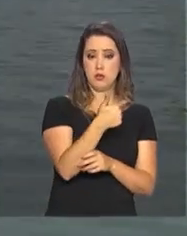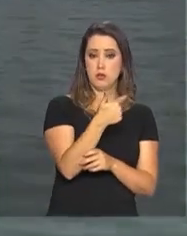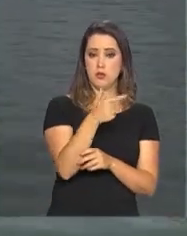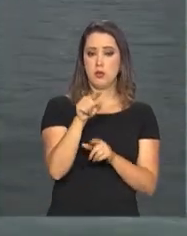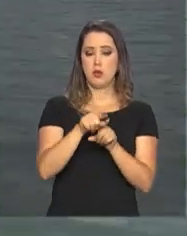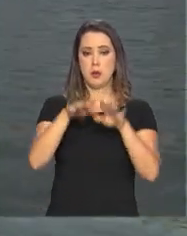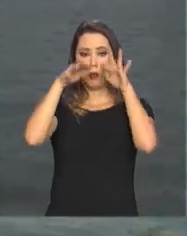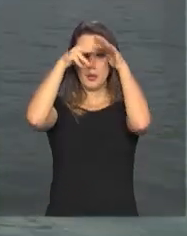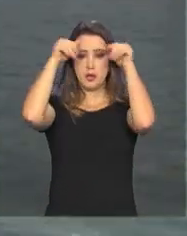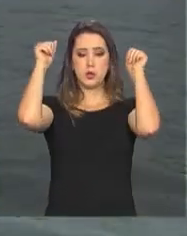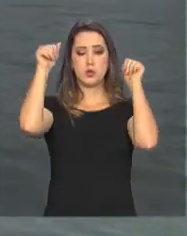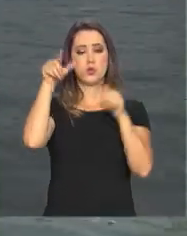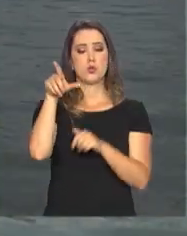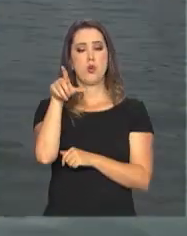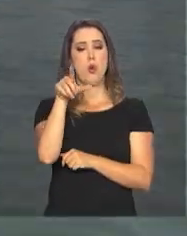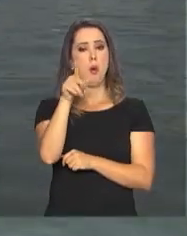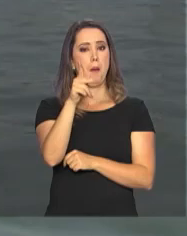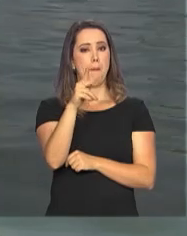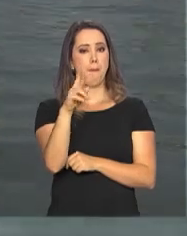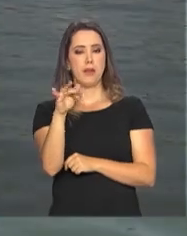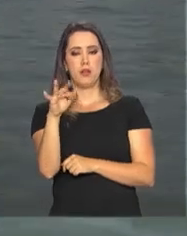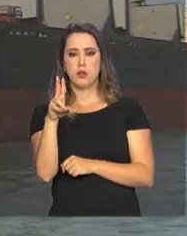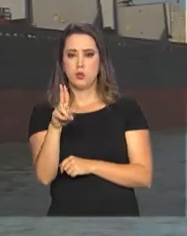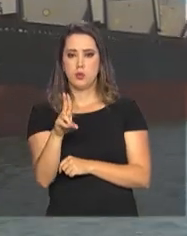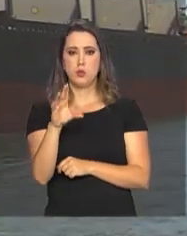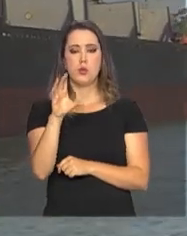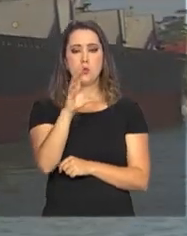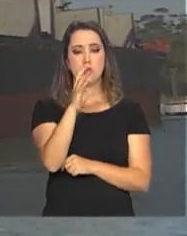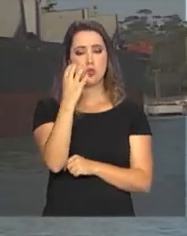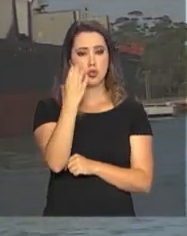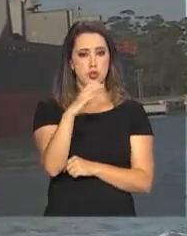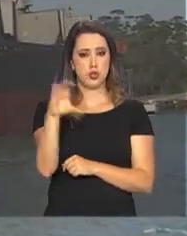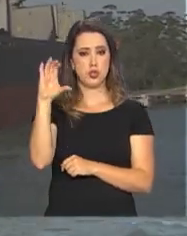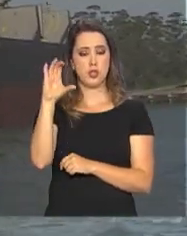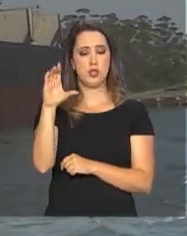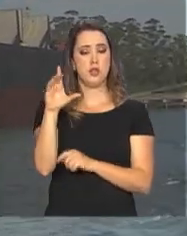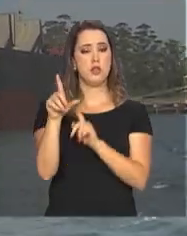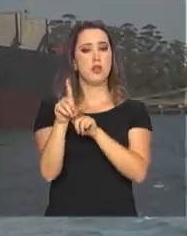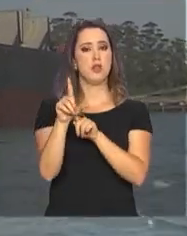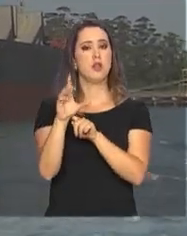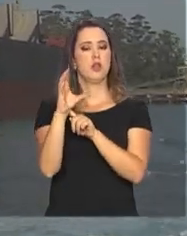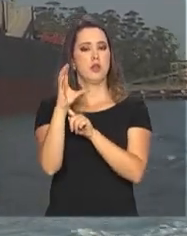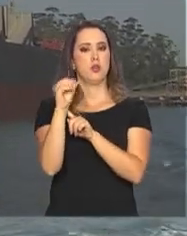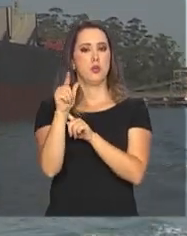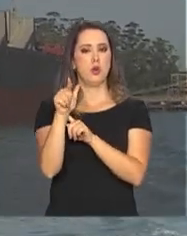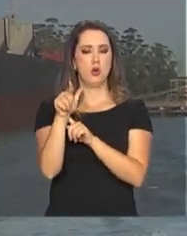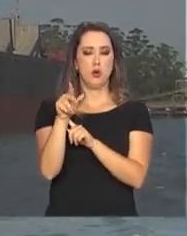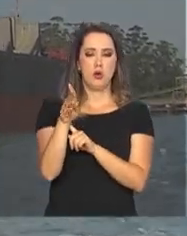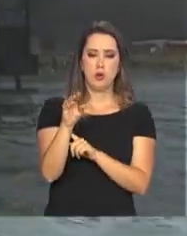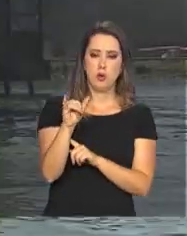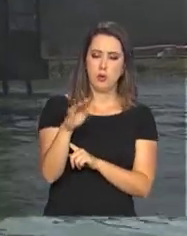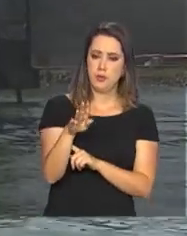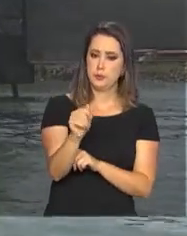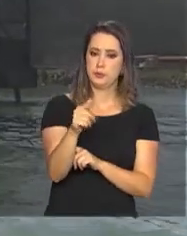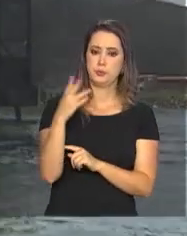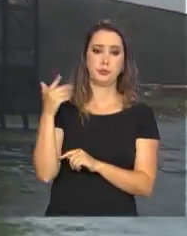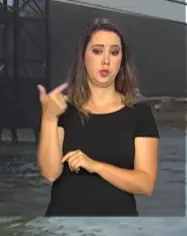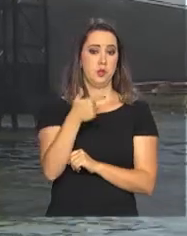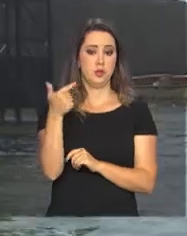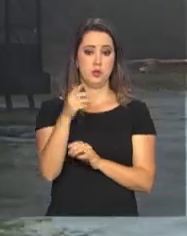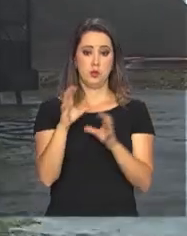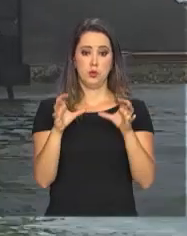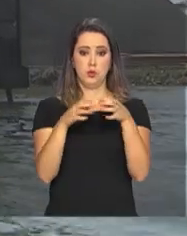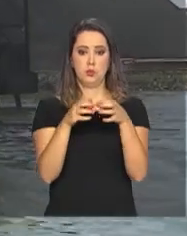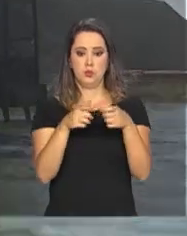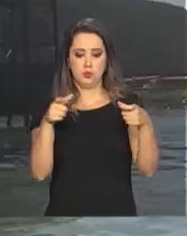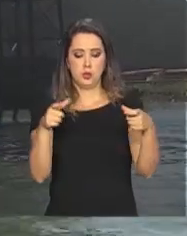México, Peru, Chile e Colômbia, é o segundo maior bloco econômico da América Latina em exportações, atrás